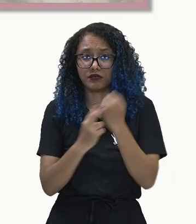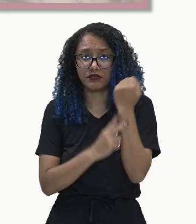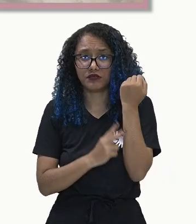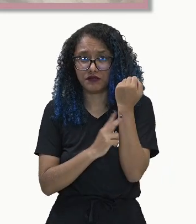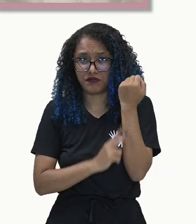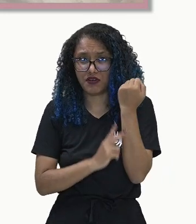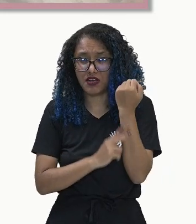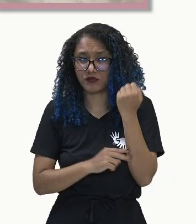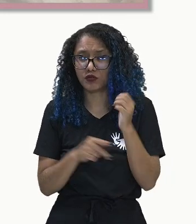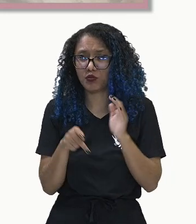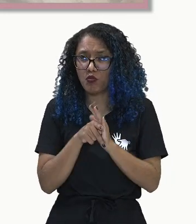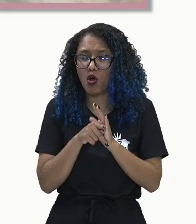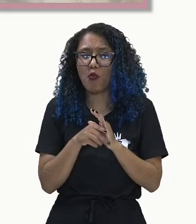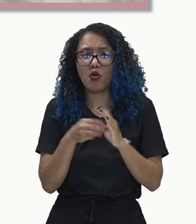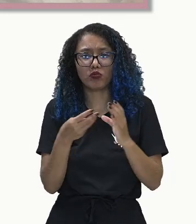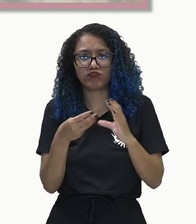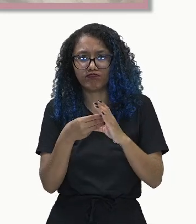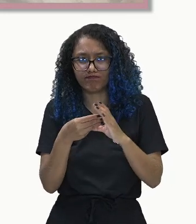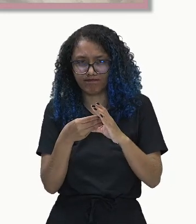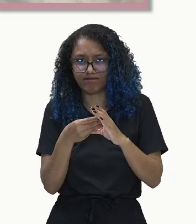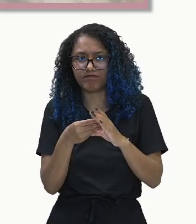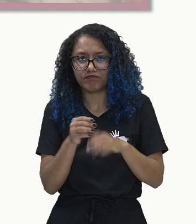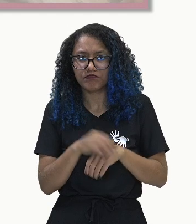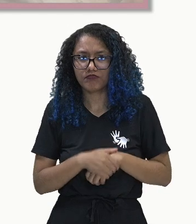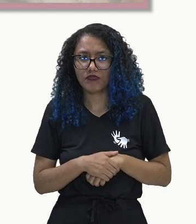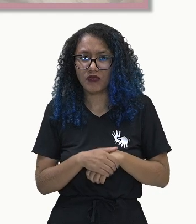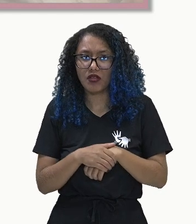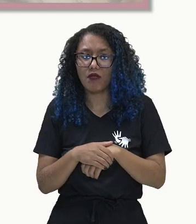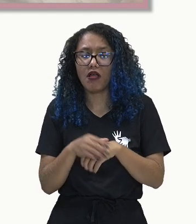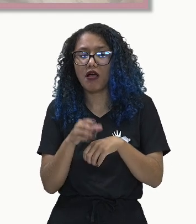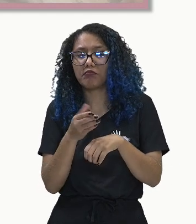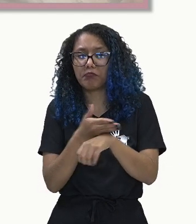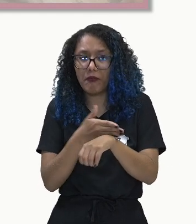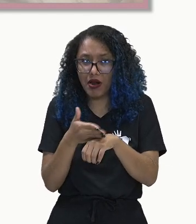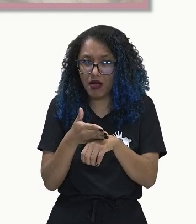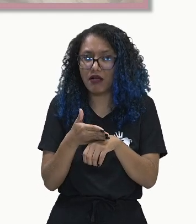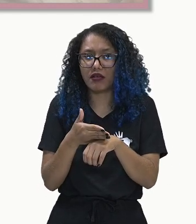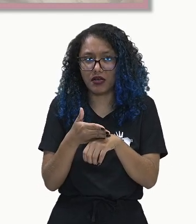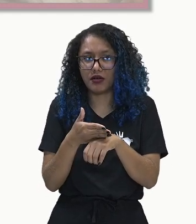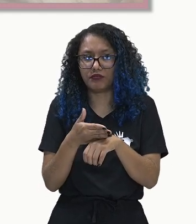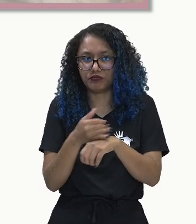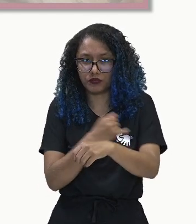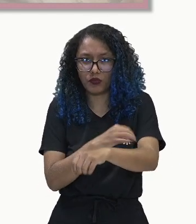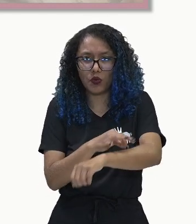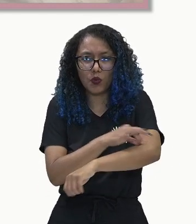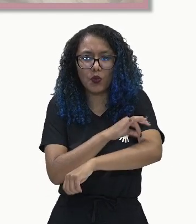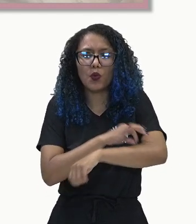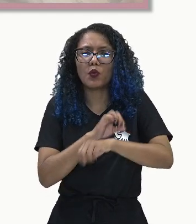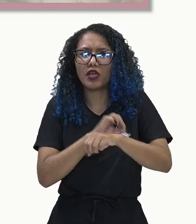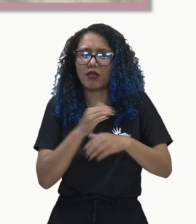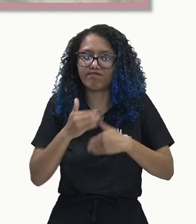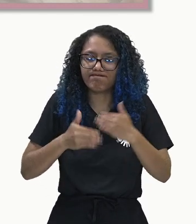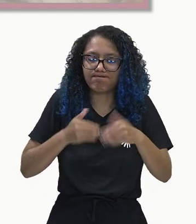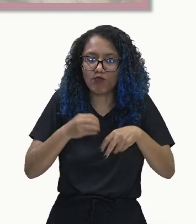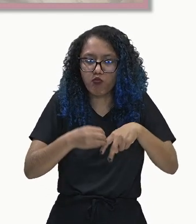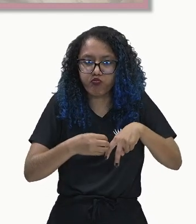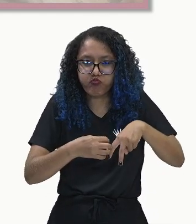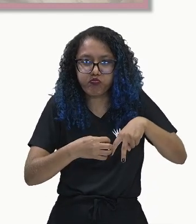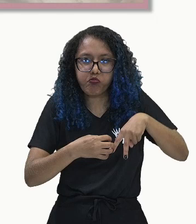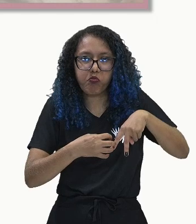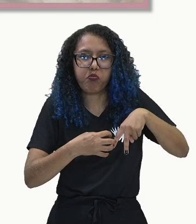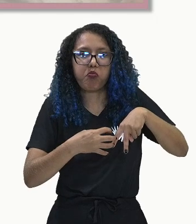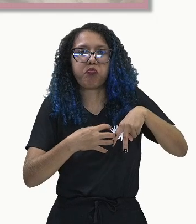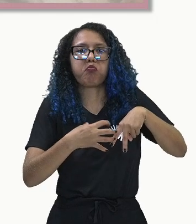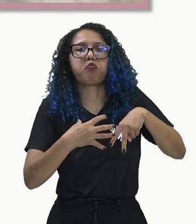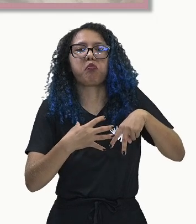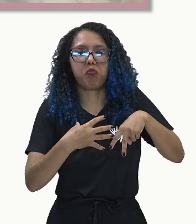linfáticos, que leva ao inchaço progressivo desses membros. Também conhecida como